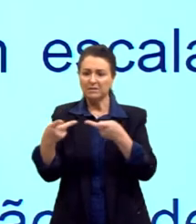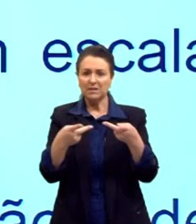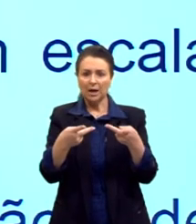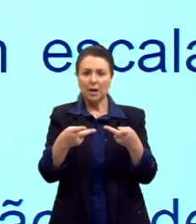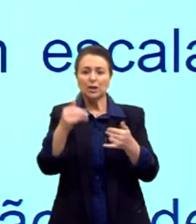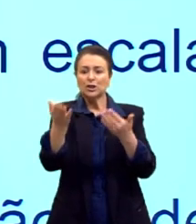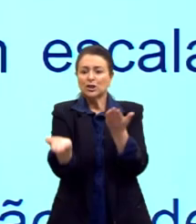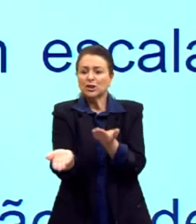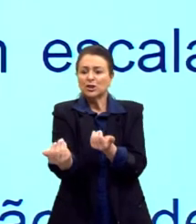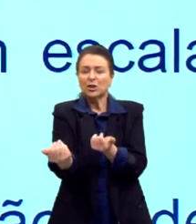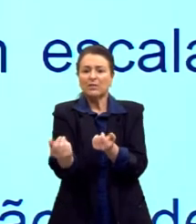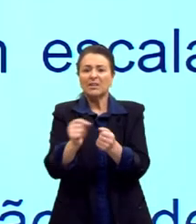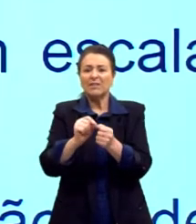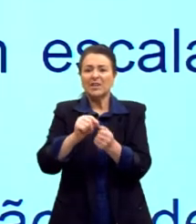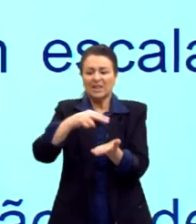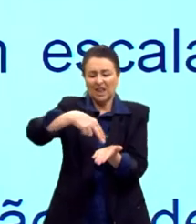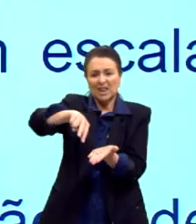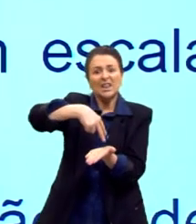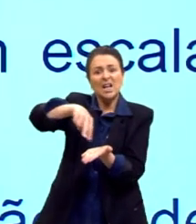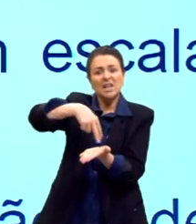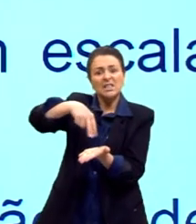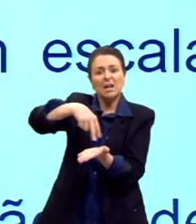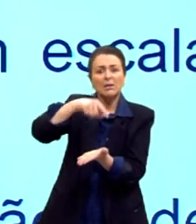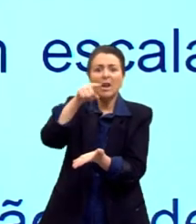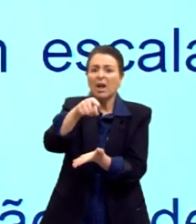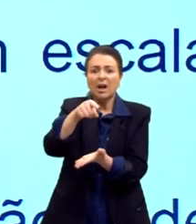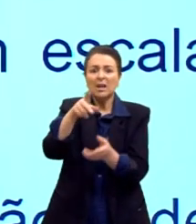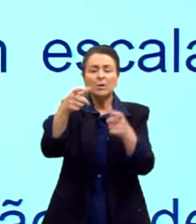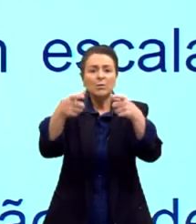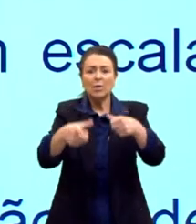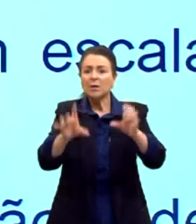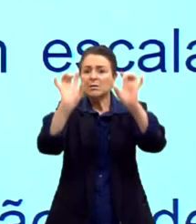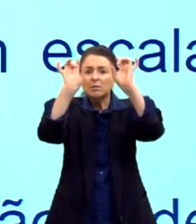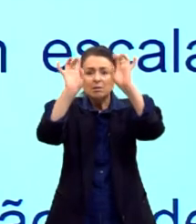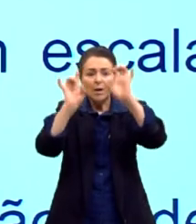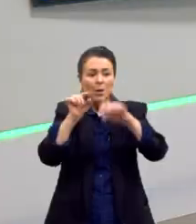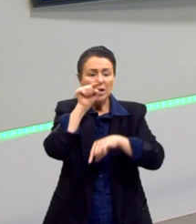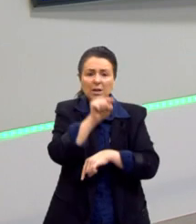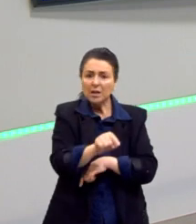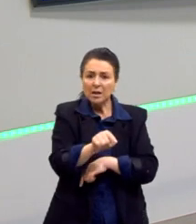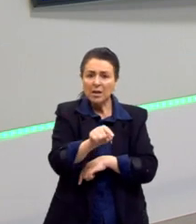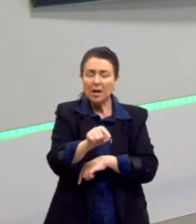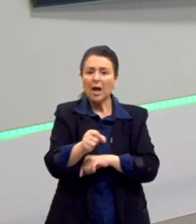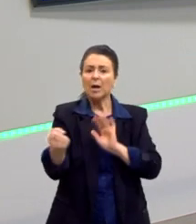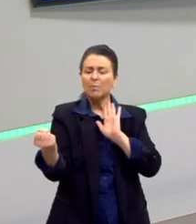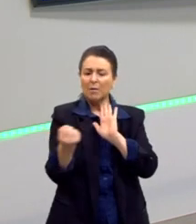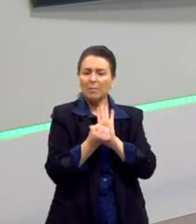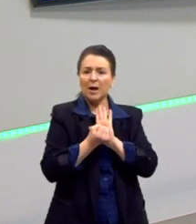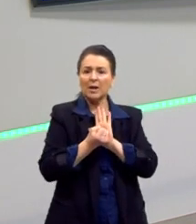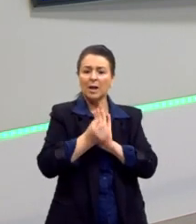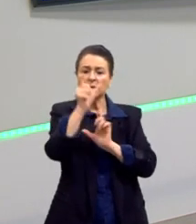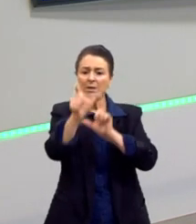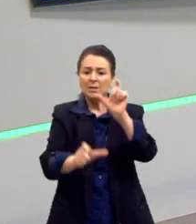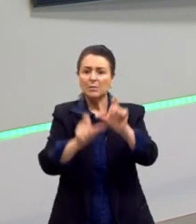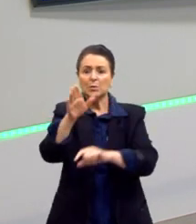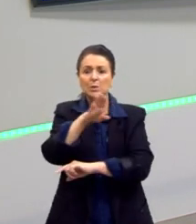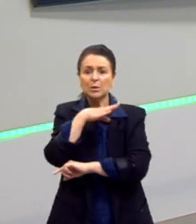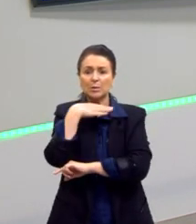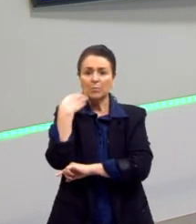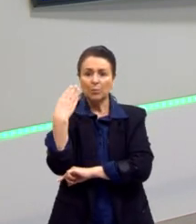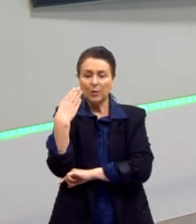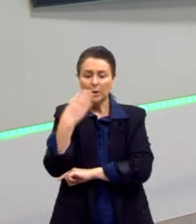exemplo, que vão lá e fazem dancinha do TikTok, num lugar em que pessoas foram mortas, foram exploradas, nos campos de